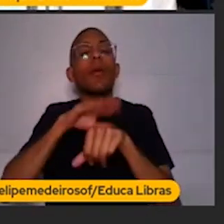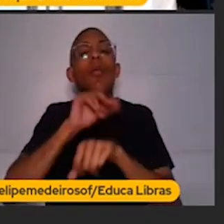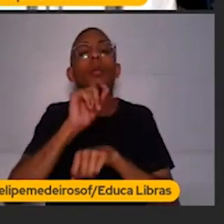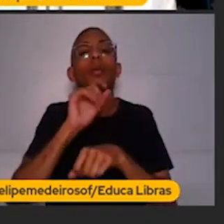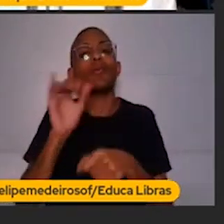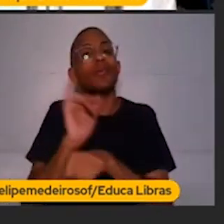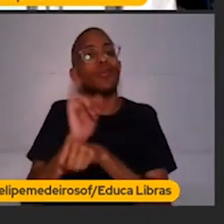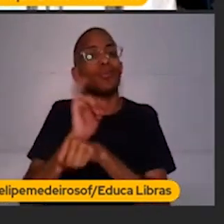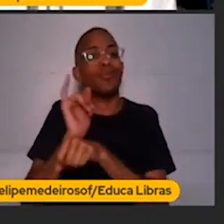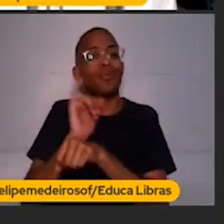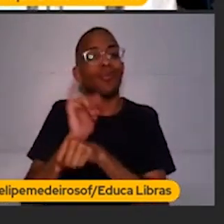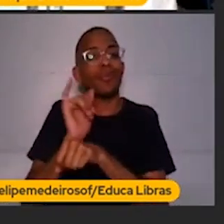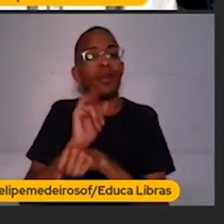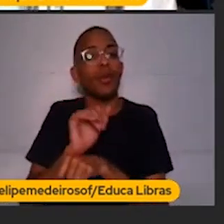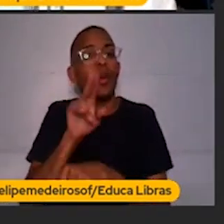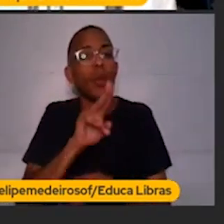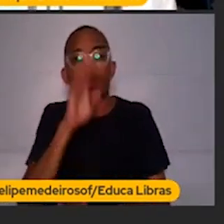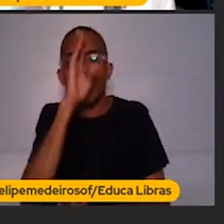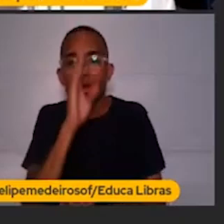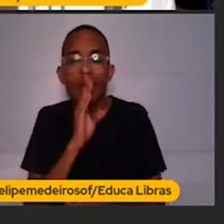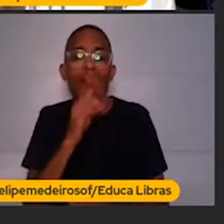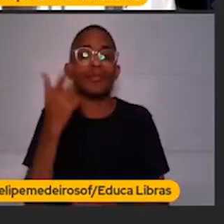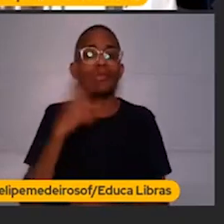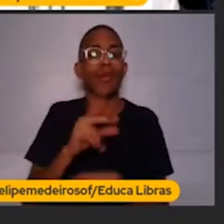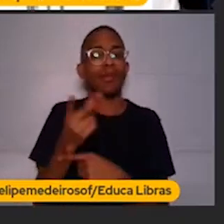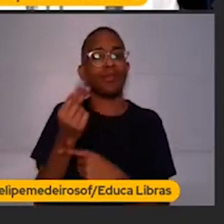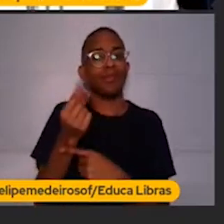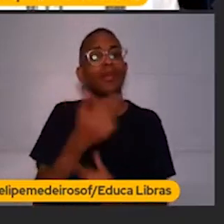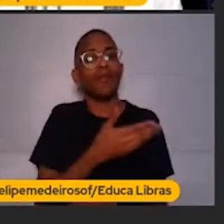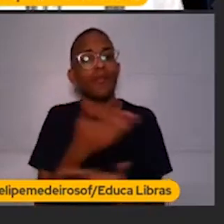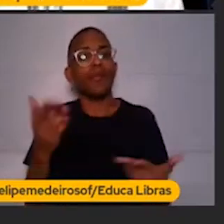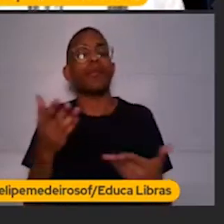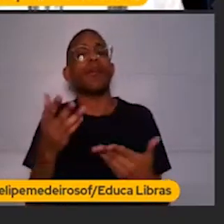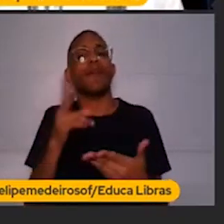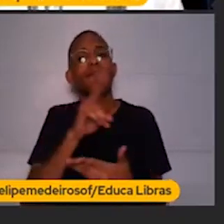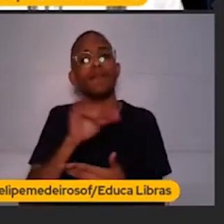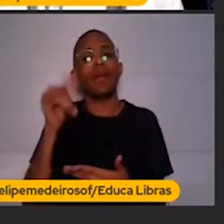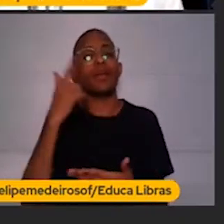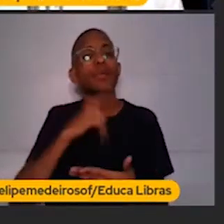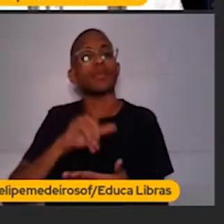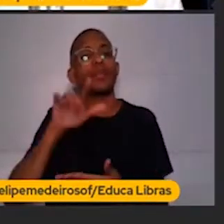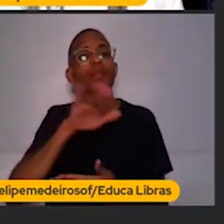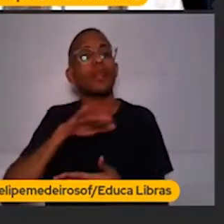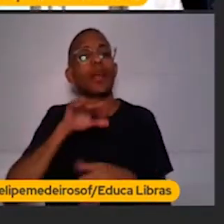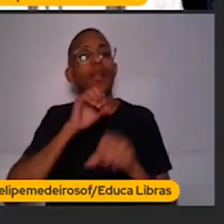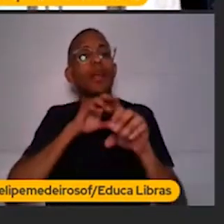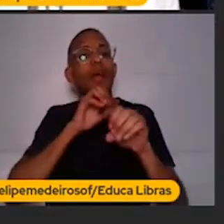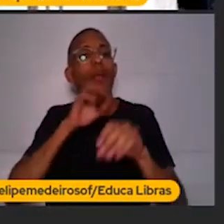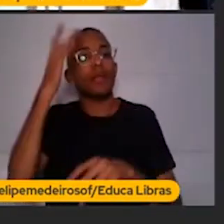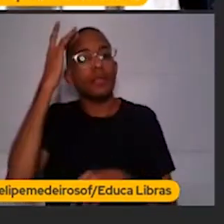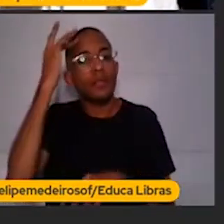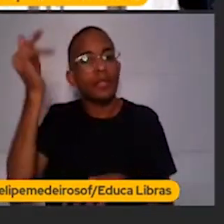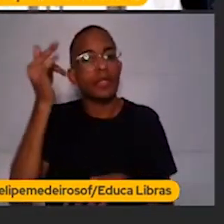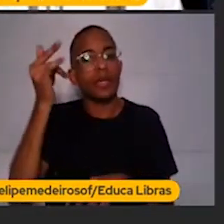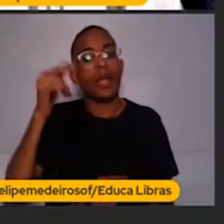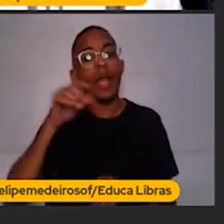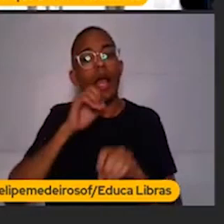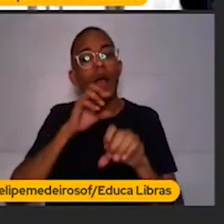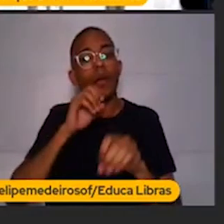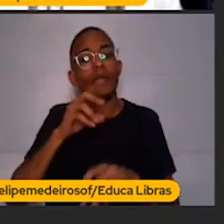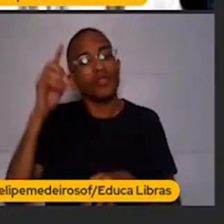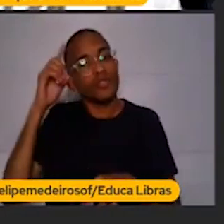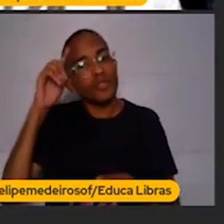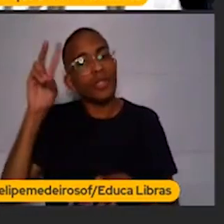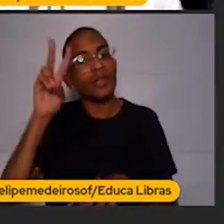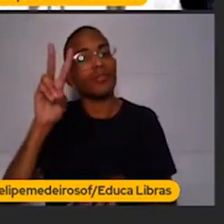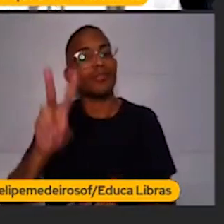Você vai utilizar de forma gratuita e ainda pode conseguir dinheiro que vocês vão saber na aula de amanhã, na aula do dia 2. No módulo 2, vocês